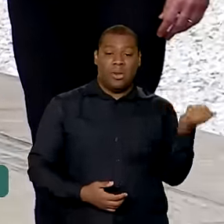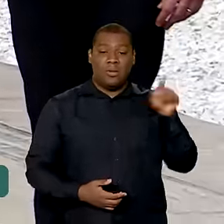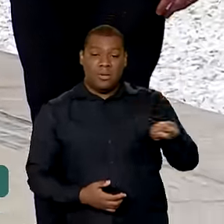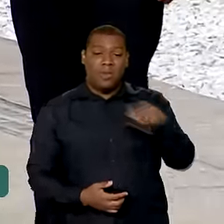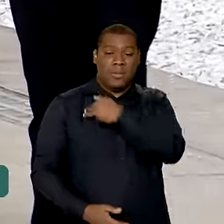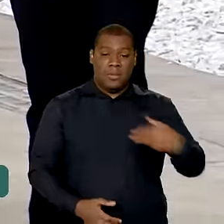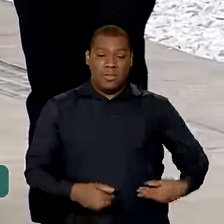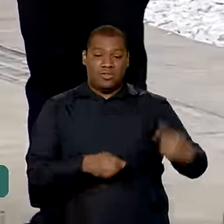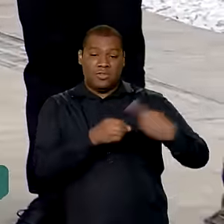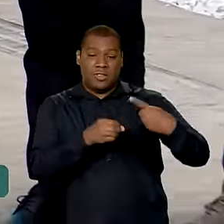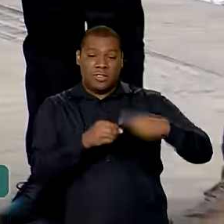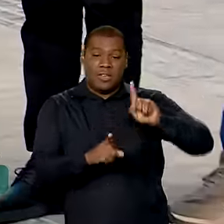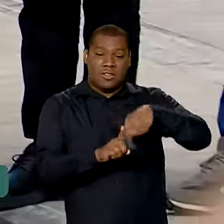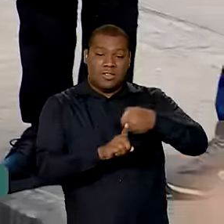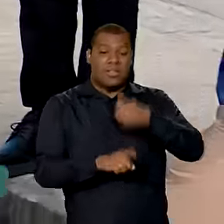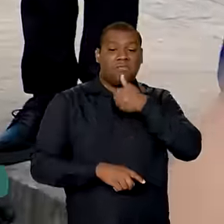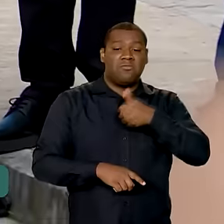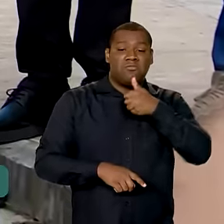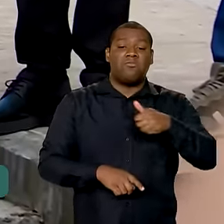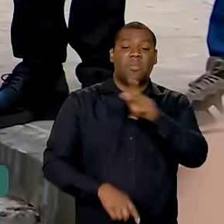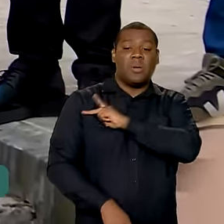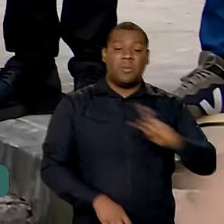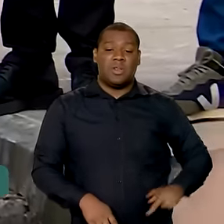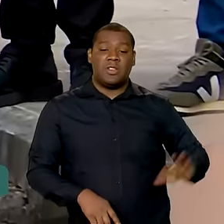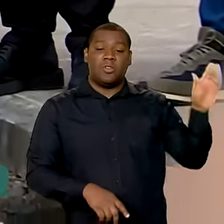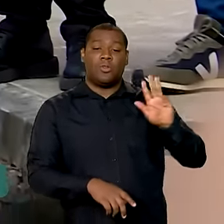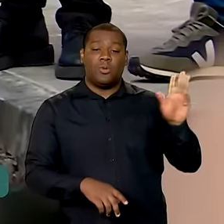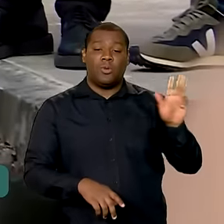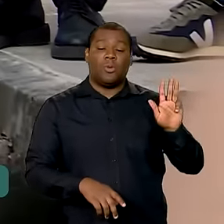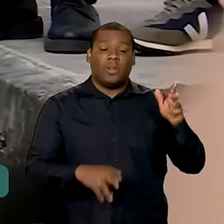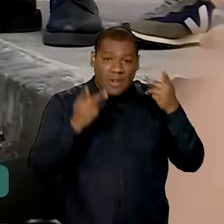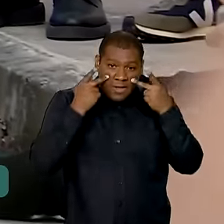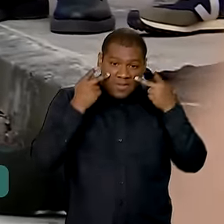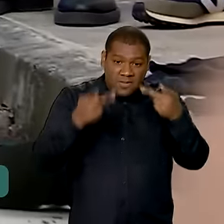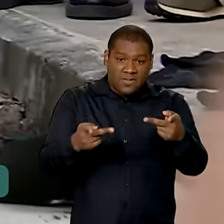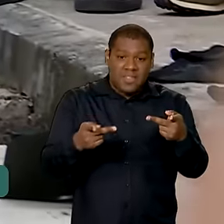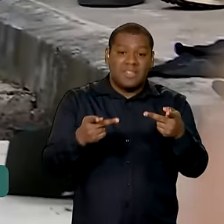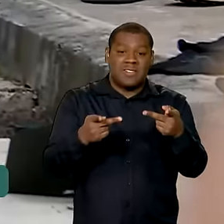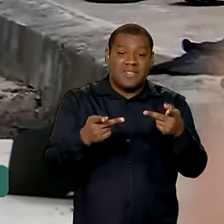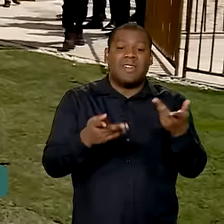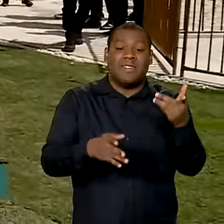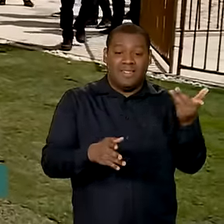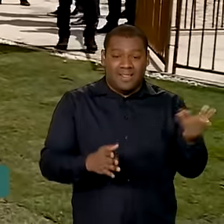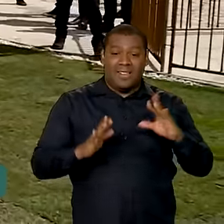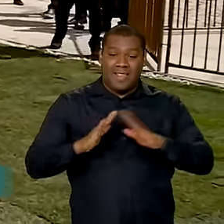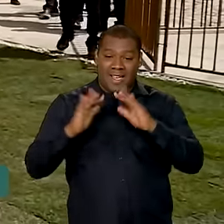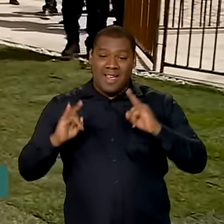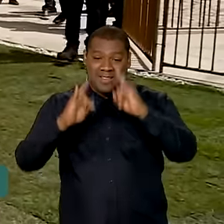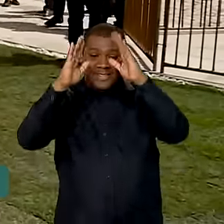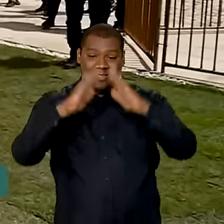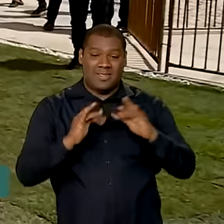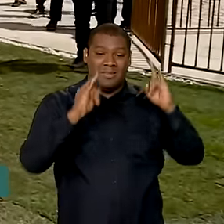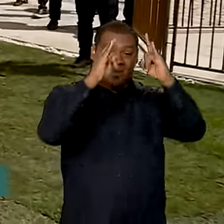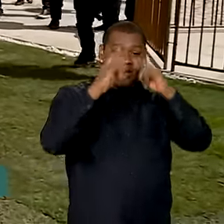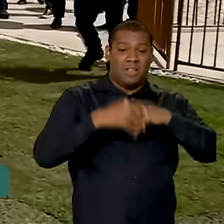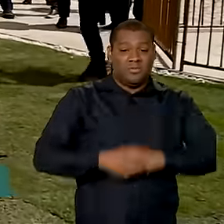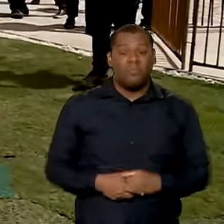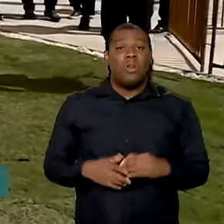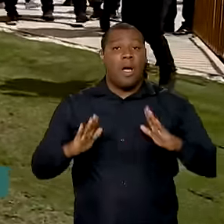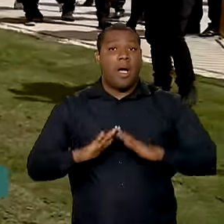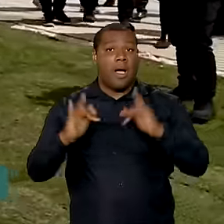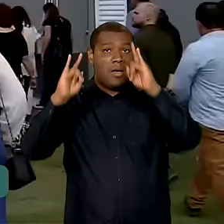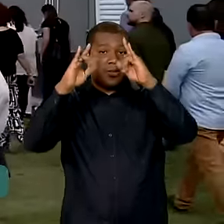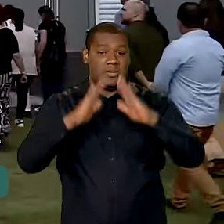presidente Lula visitou o conjunto Parque da Lagoa em Maceió e plantou um IP. A entrega de 914